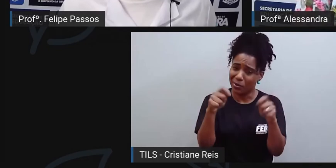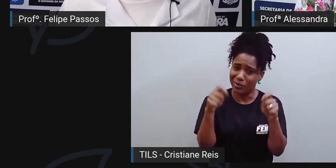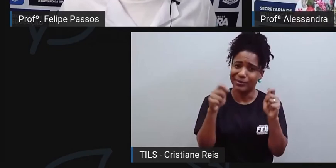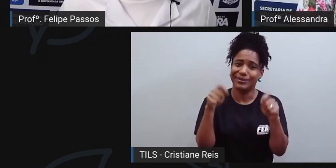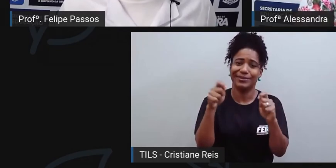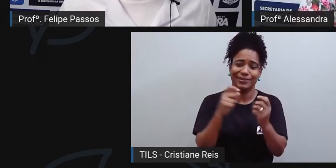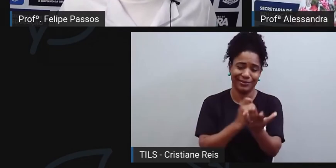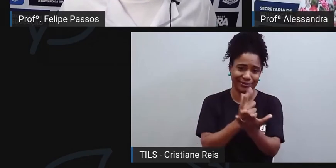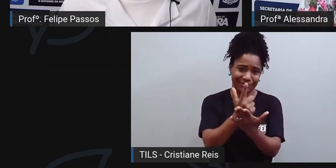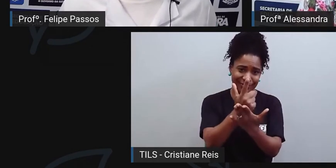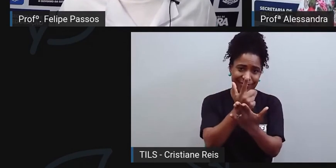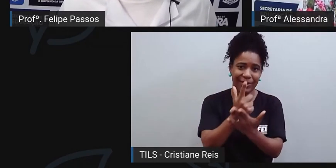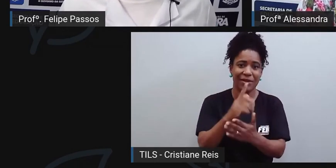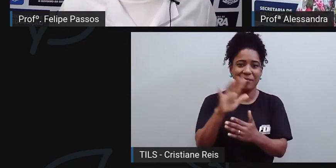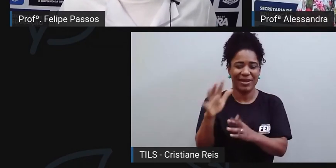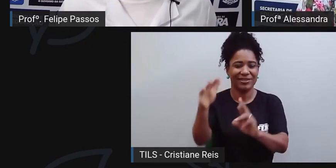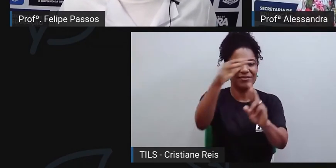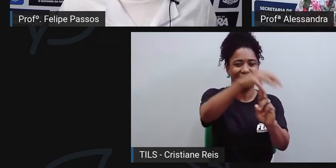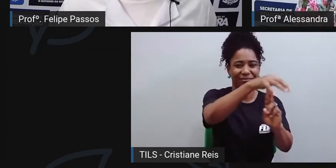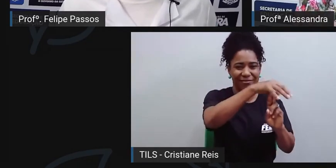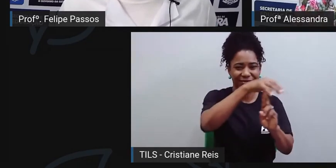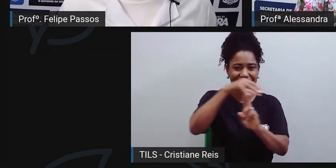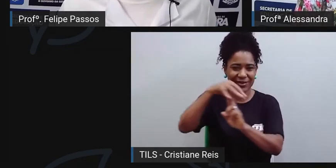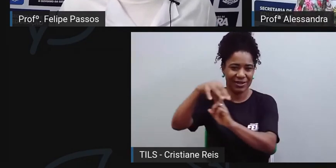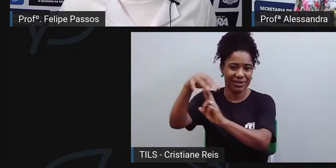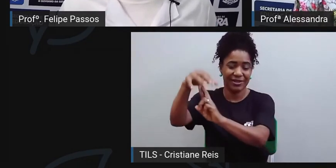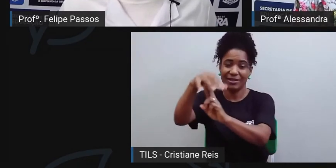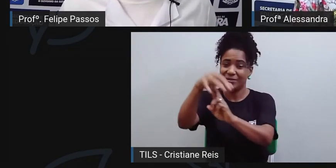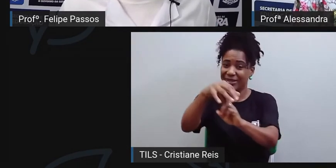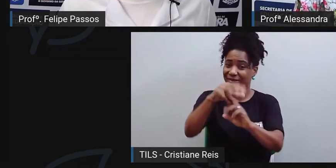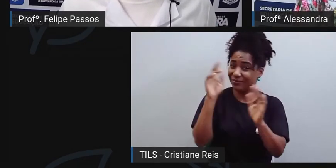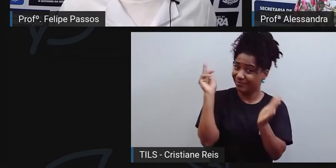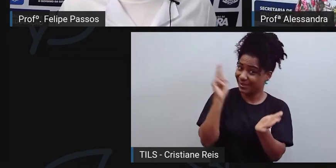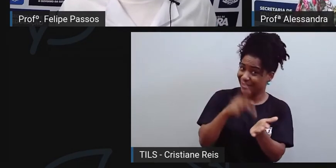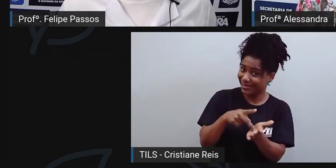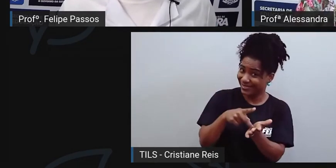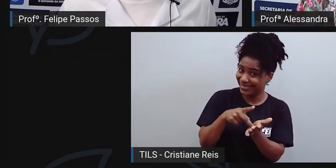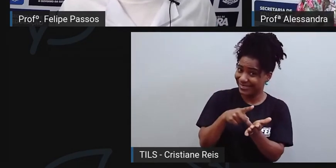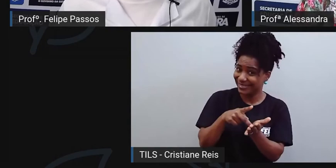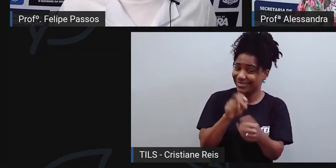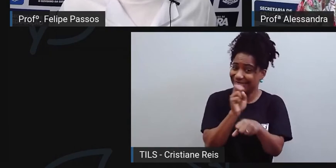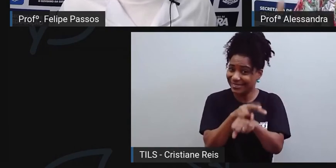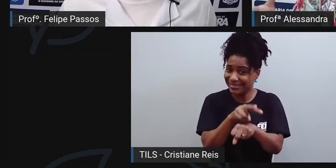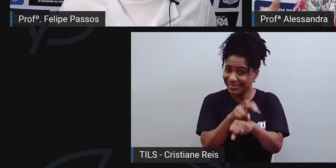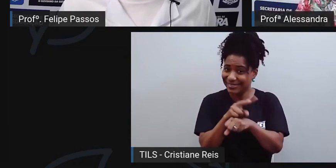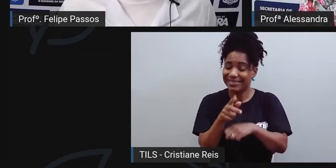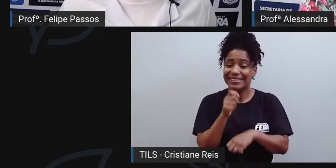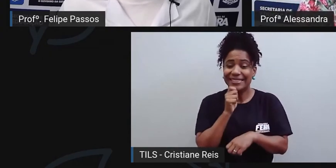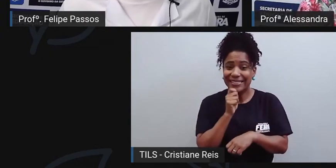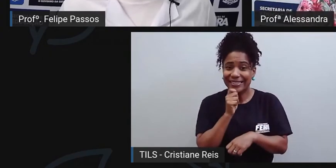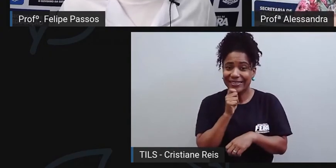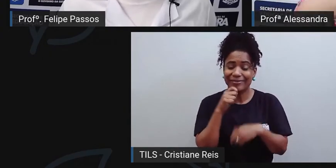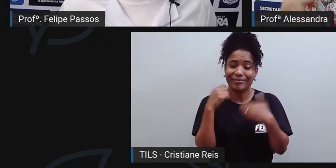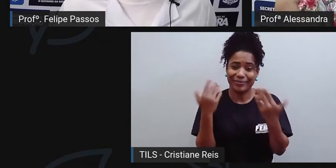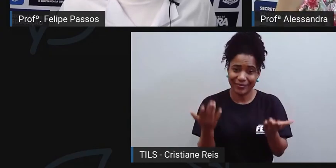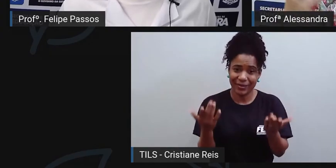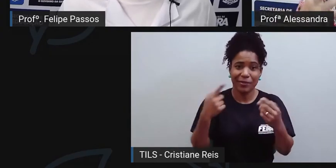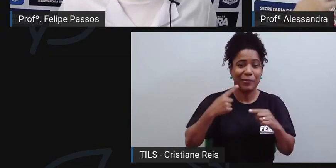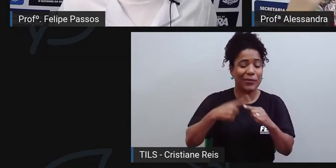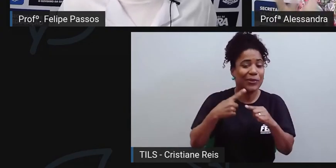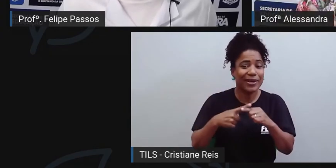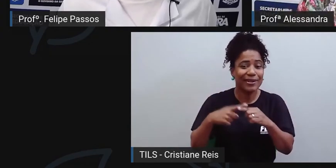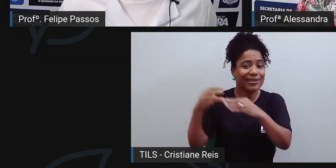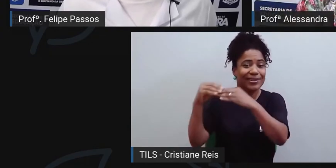certo? Como eu citei, essas feiras que a gente tem aqui, a gente não pode garantir que a gente não vá encontrar, porque a gente tem produção vinda